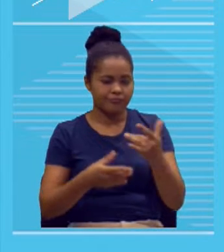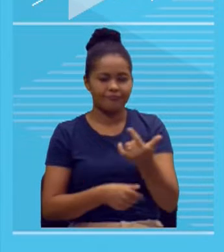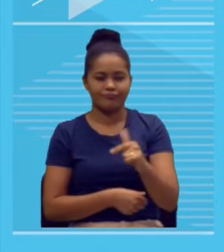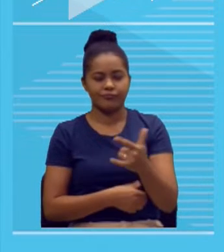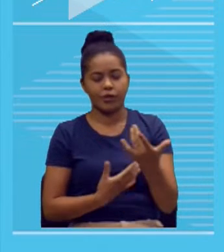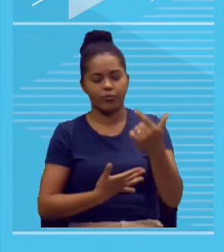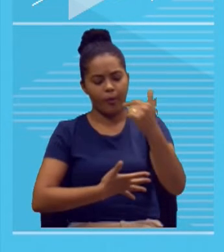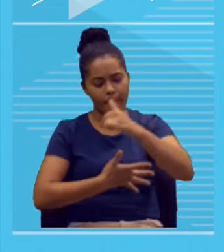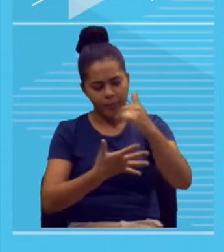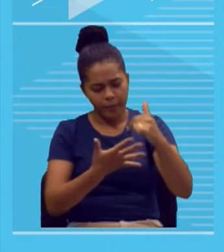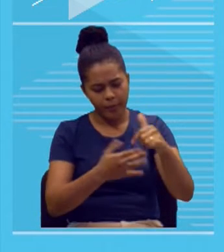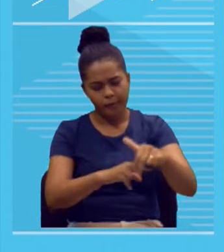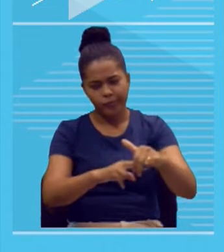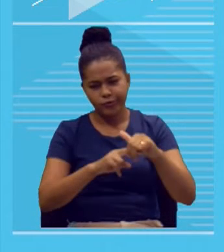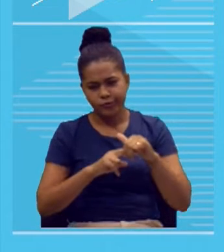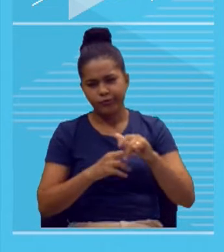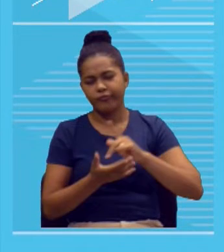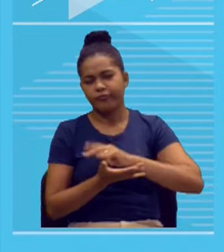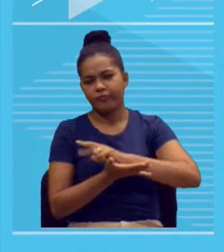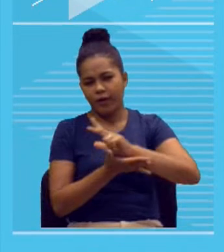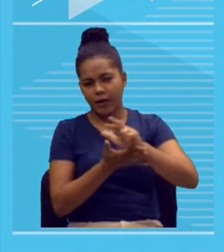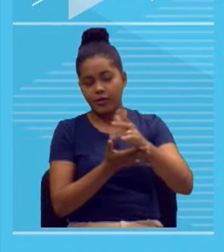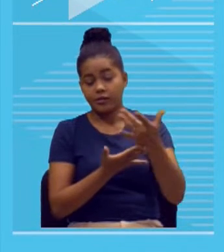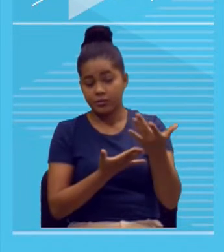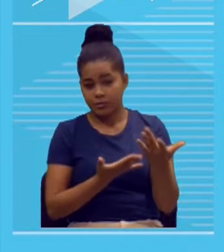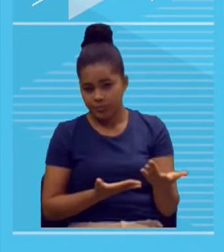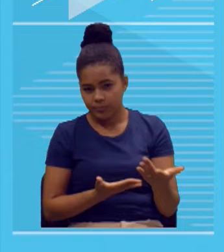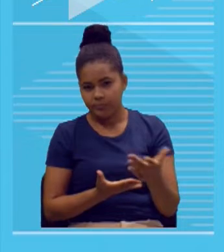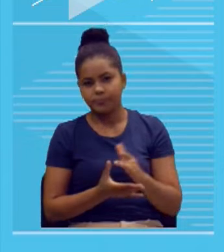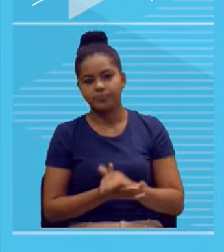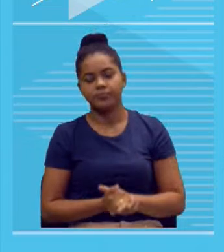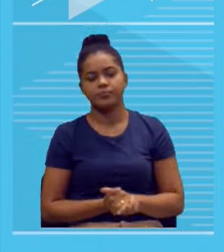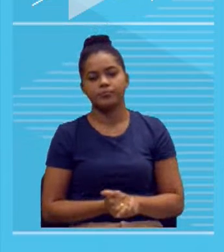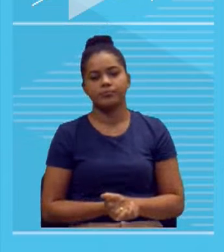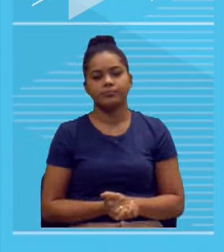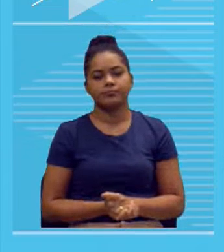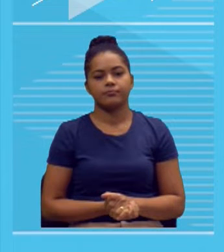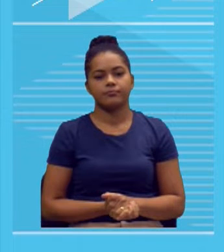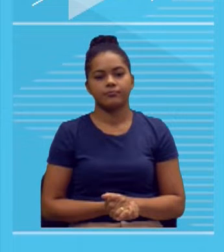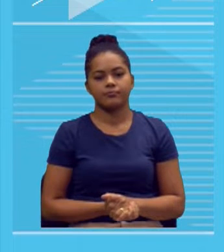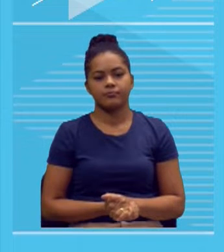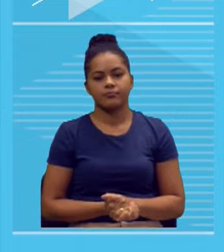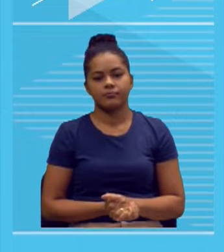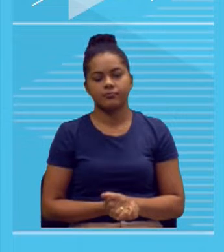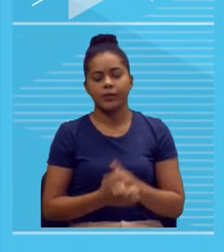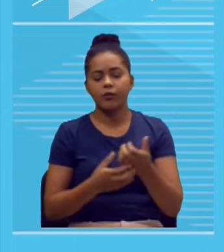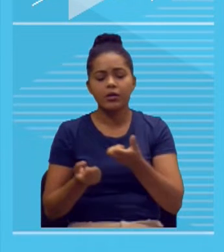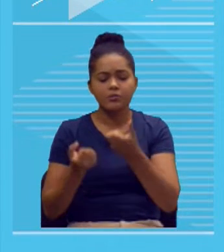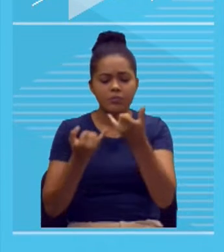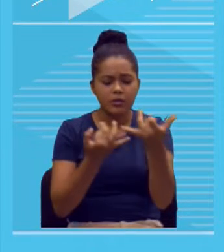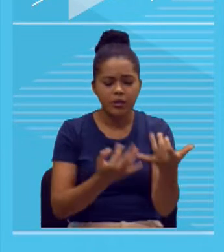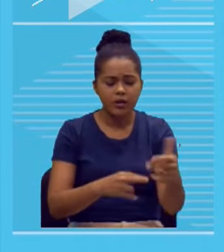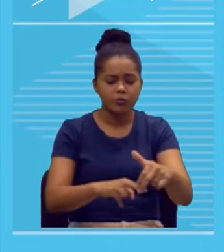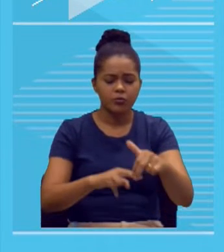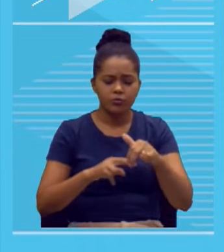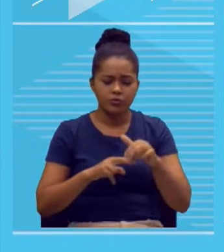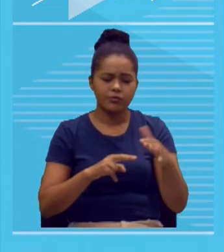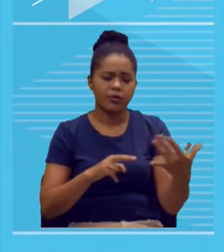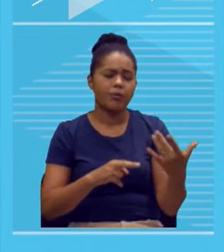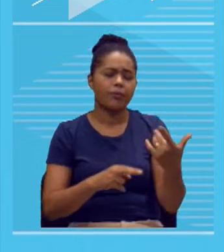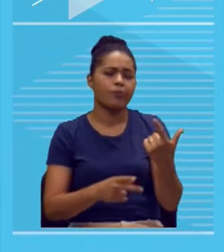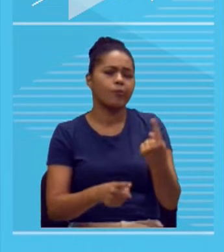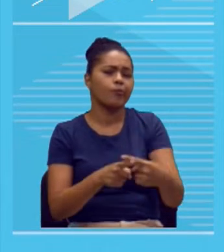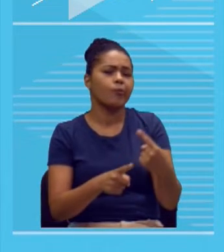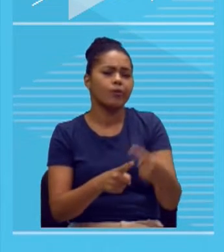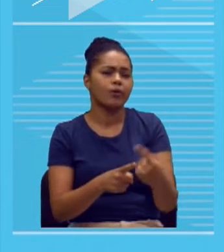você vai apresentar exatamente uma justificativa daquilo que você entende como uma negação